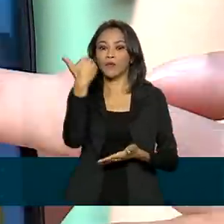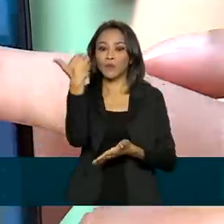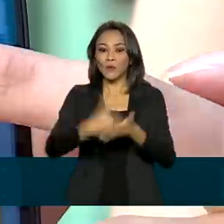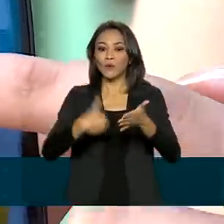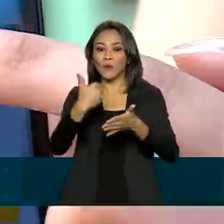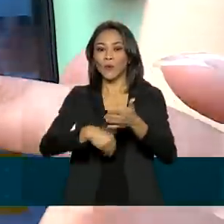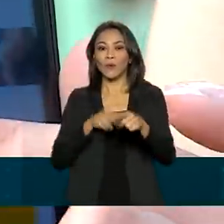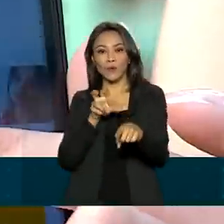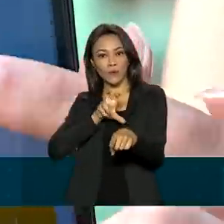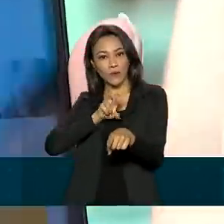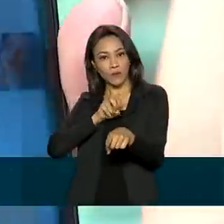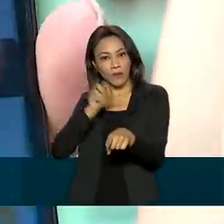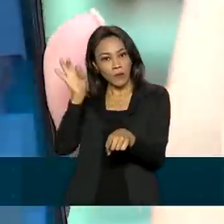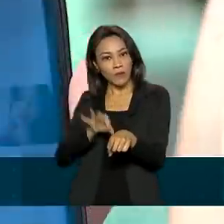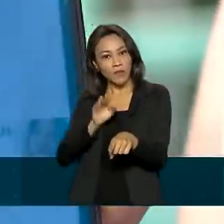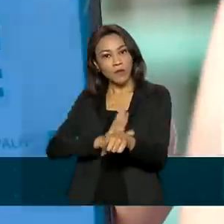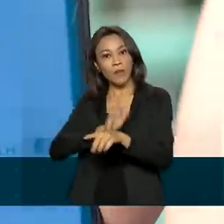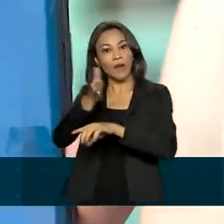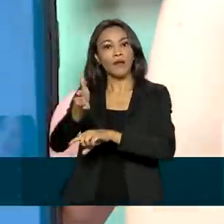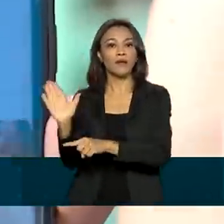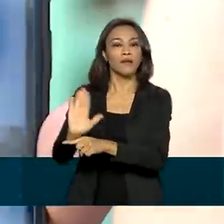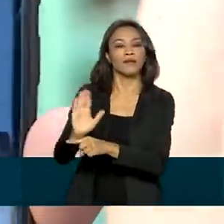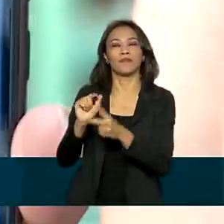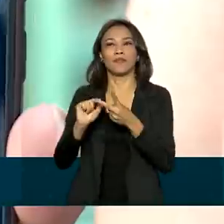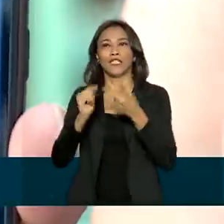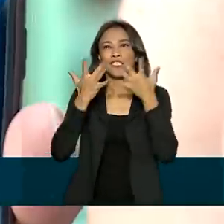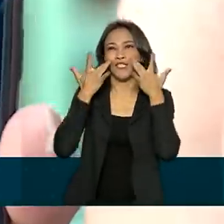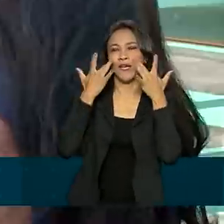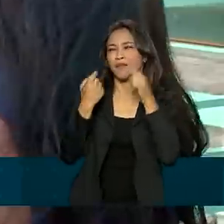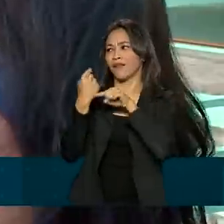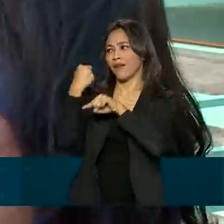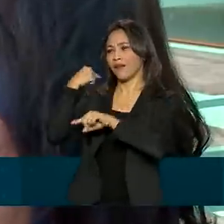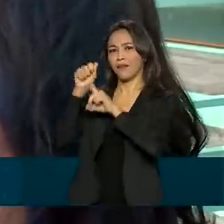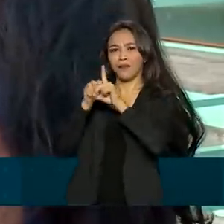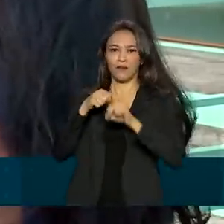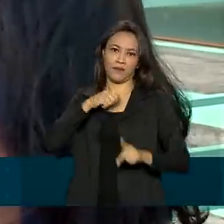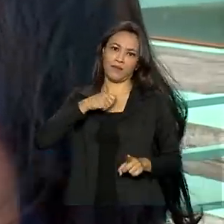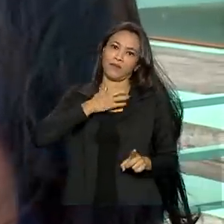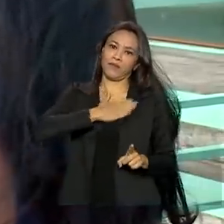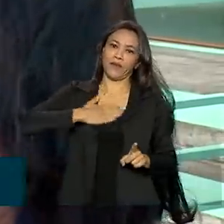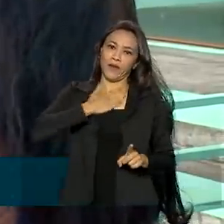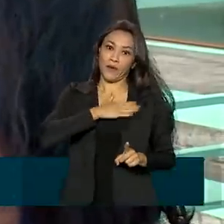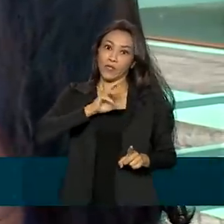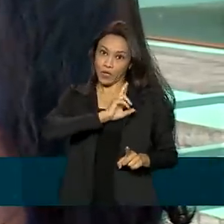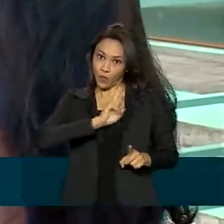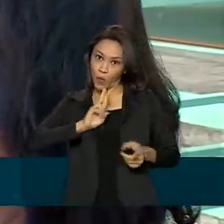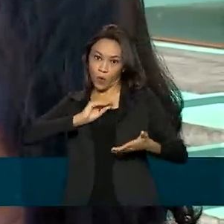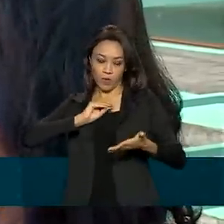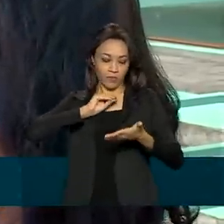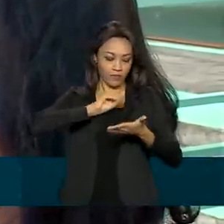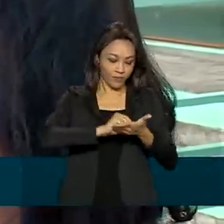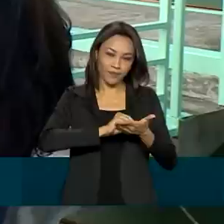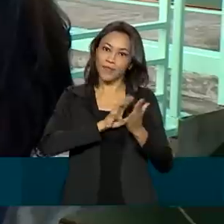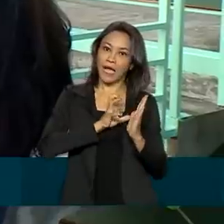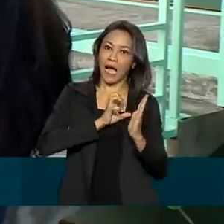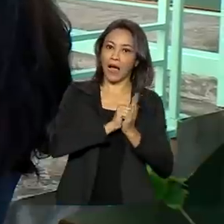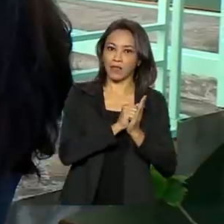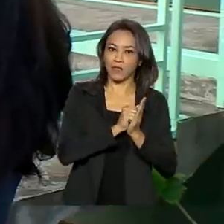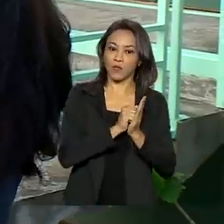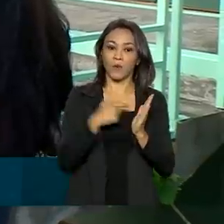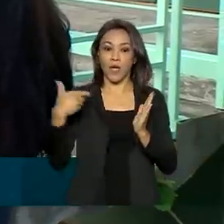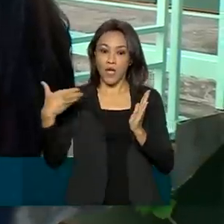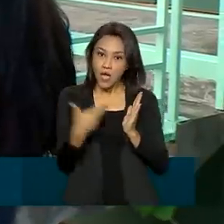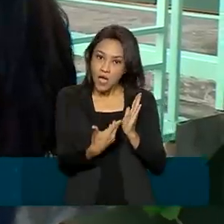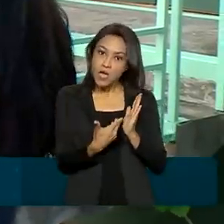% nos ingressos do cinema e do teatro desde agosto, quando se cadastrou no programa Identidade Jovem. O